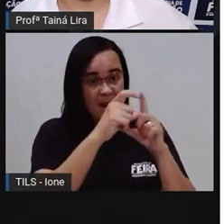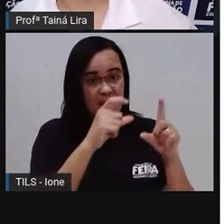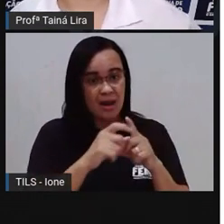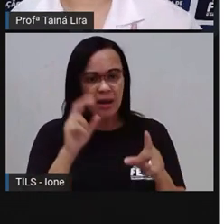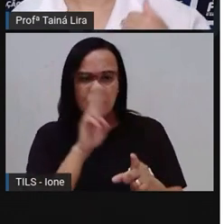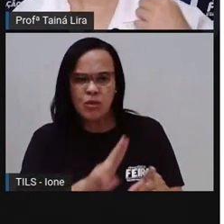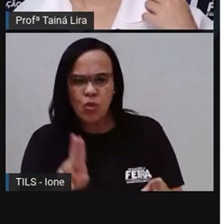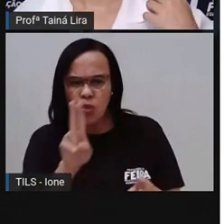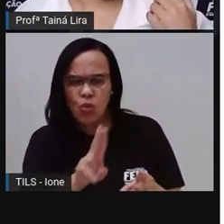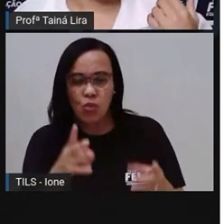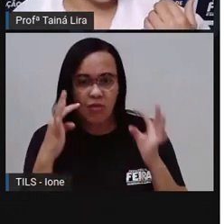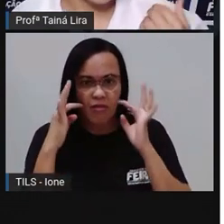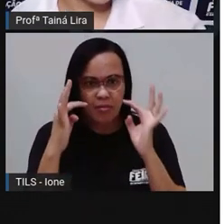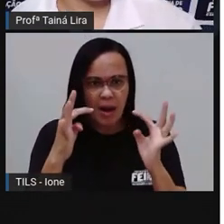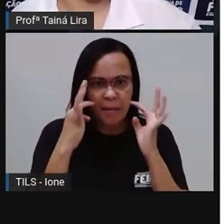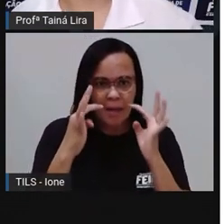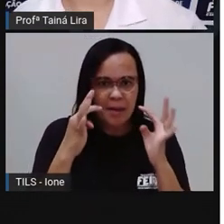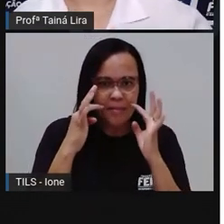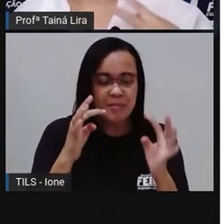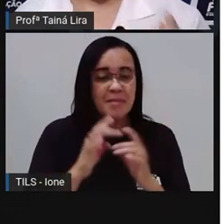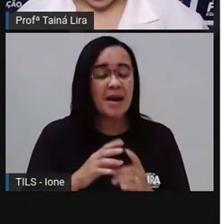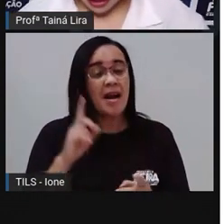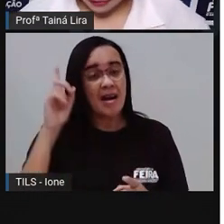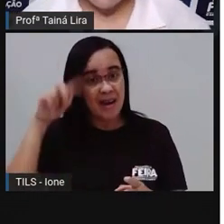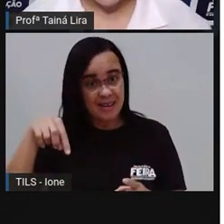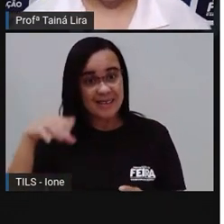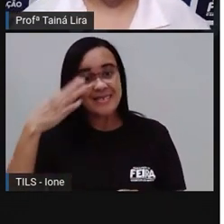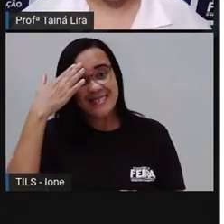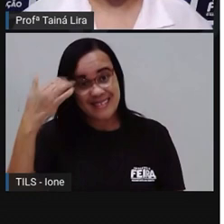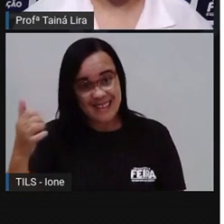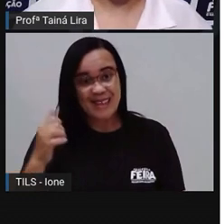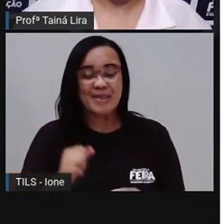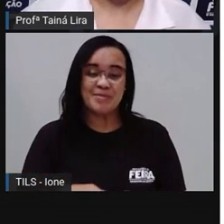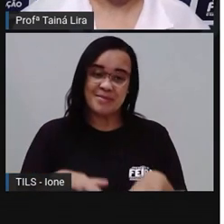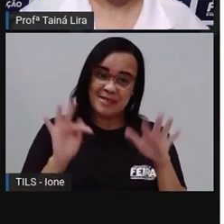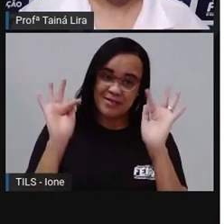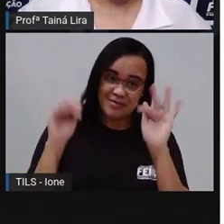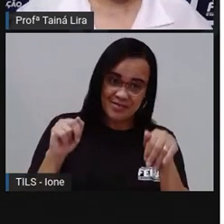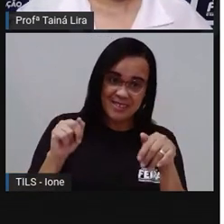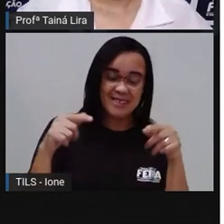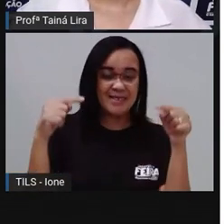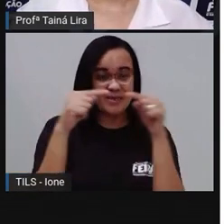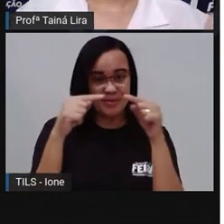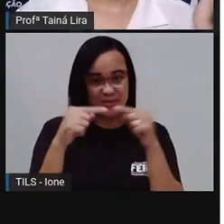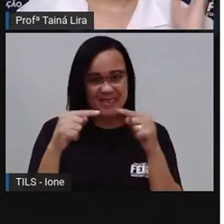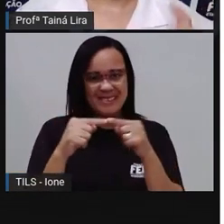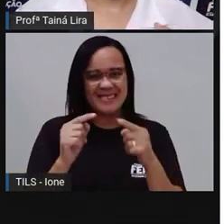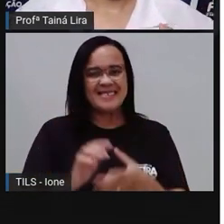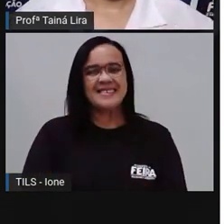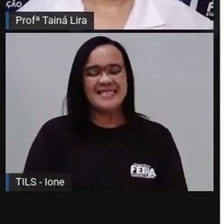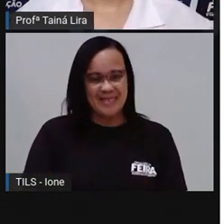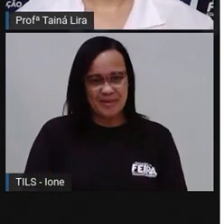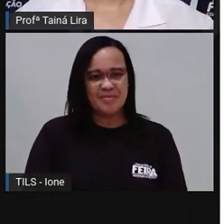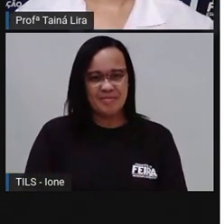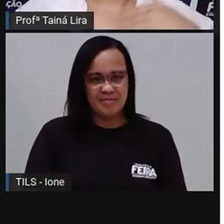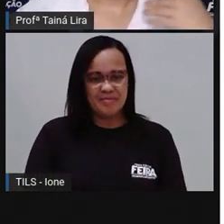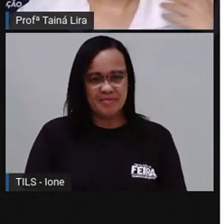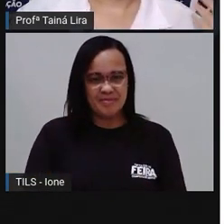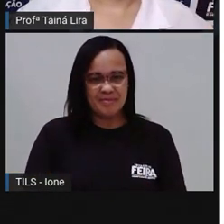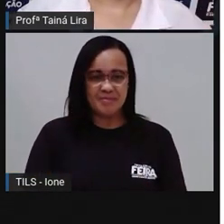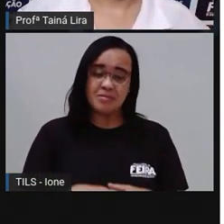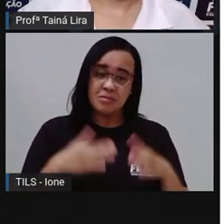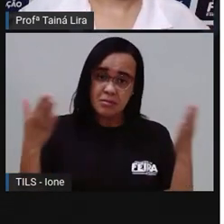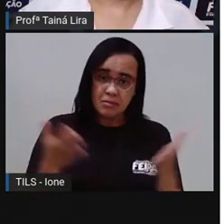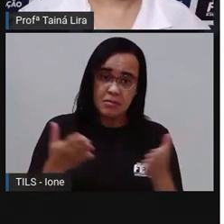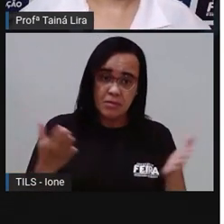ó. Por último, para finalizar e por aí vai, certo? Então, olha lá. Agora vamos falar um